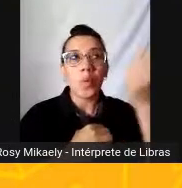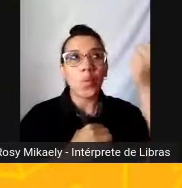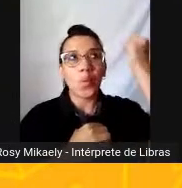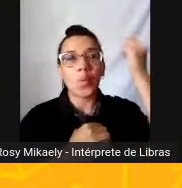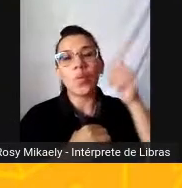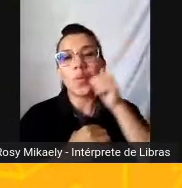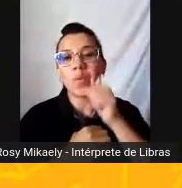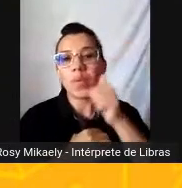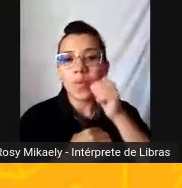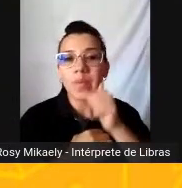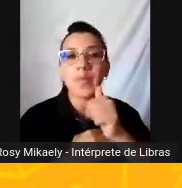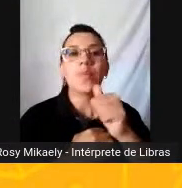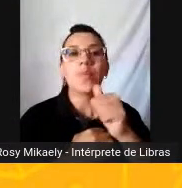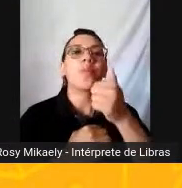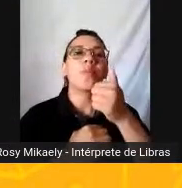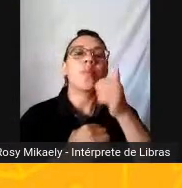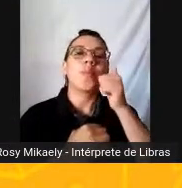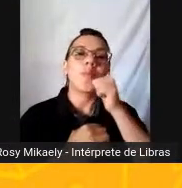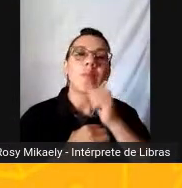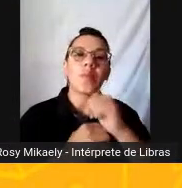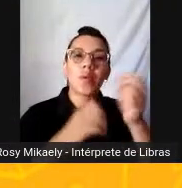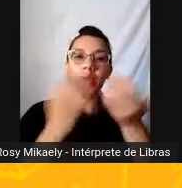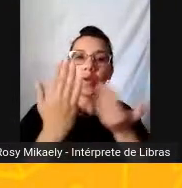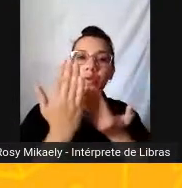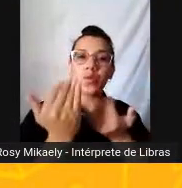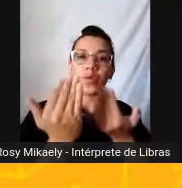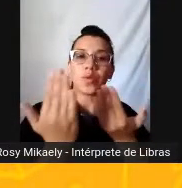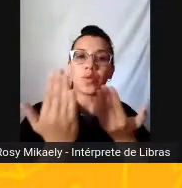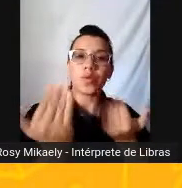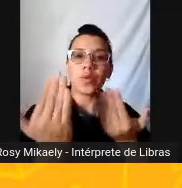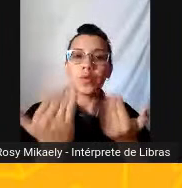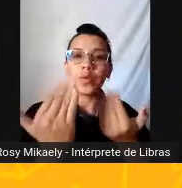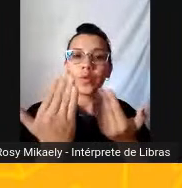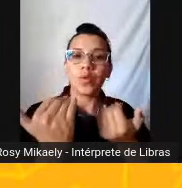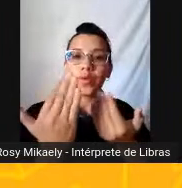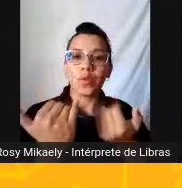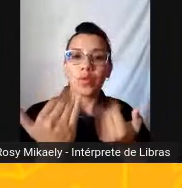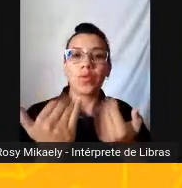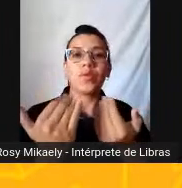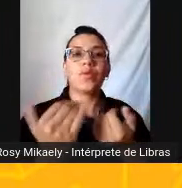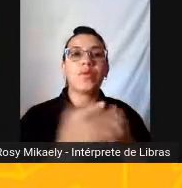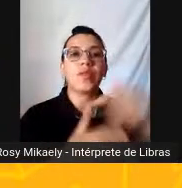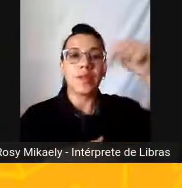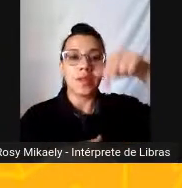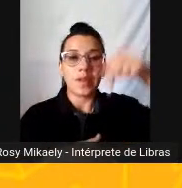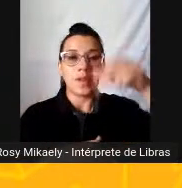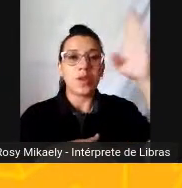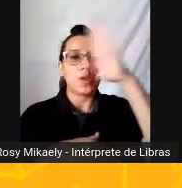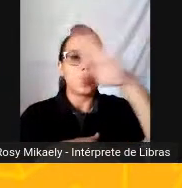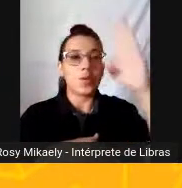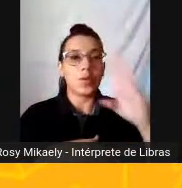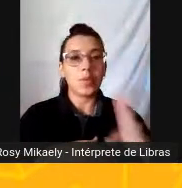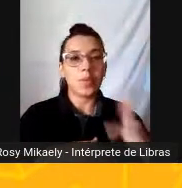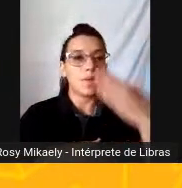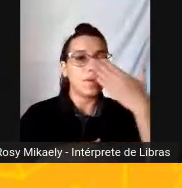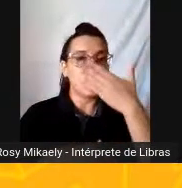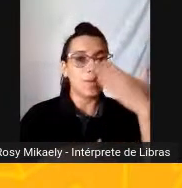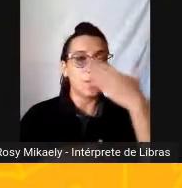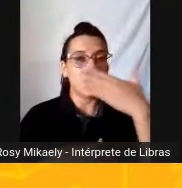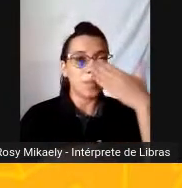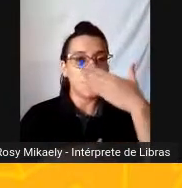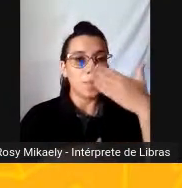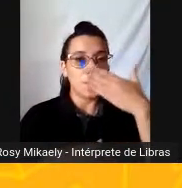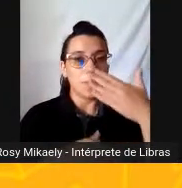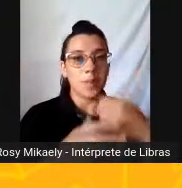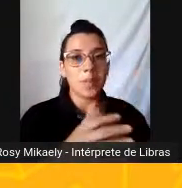Menina. Brasil. No Brasil chama de meretriz. Aí vem o texto. Outro texto. Escrevo